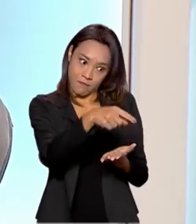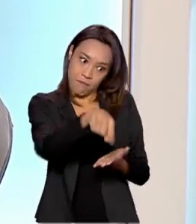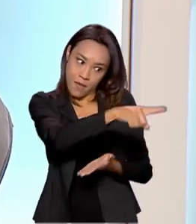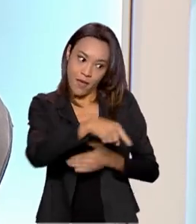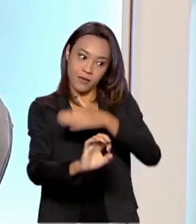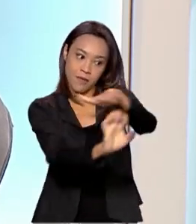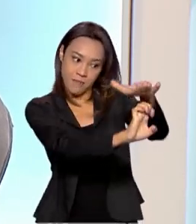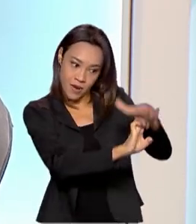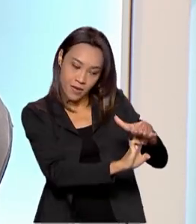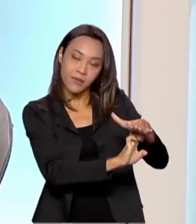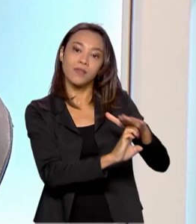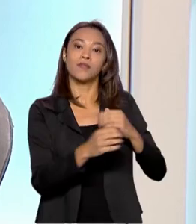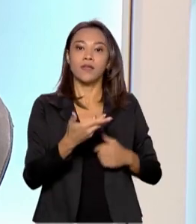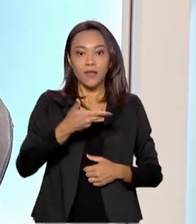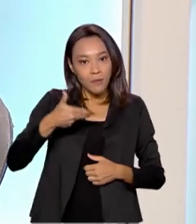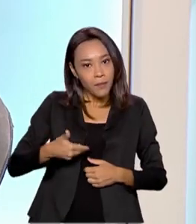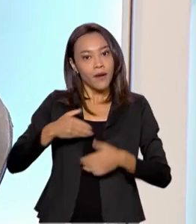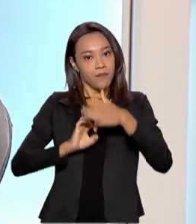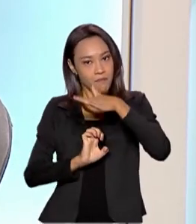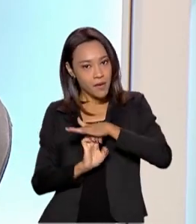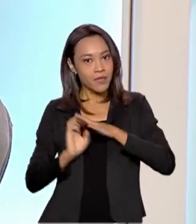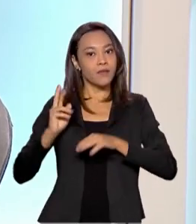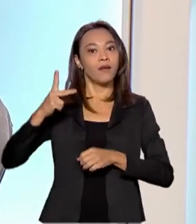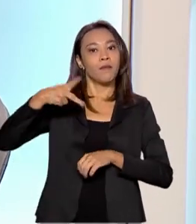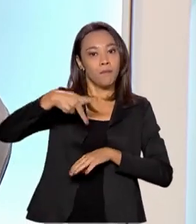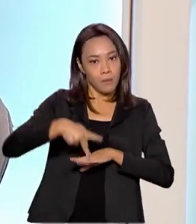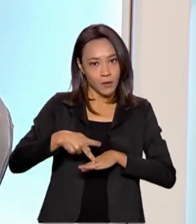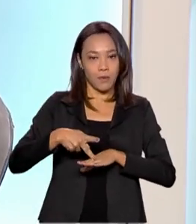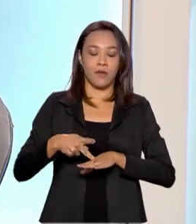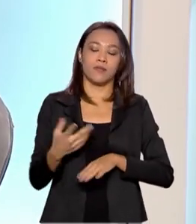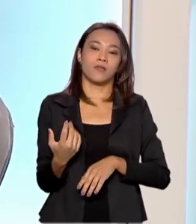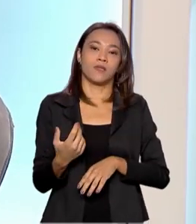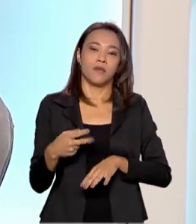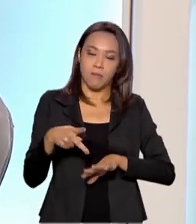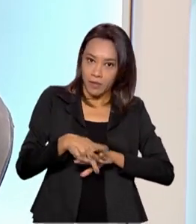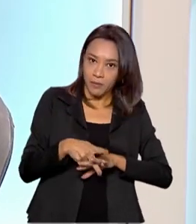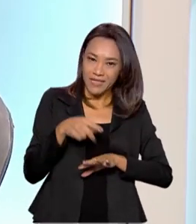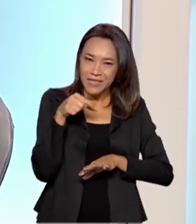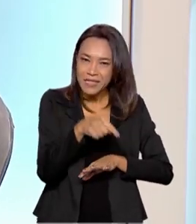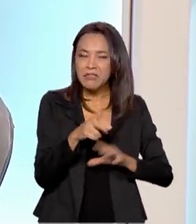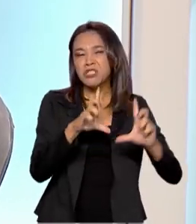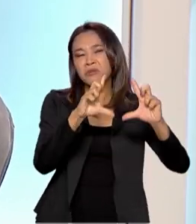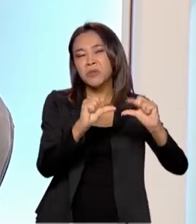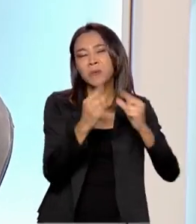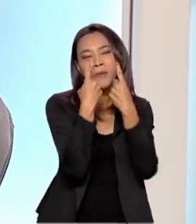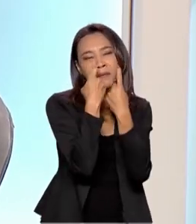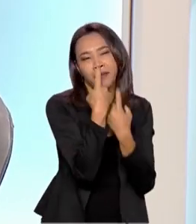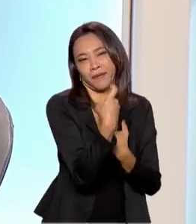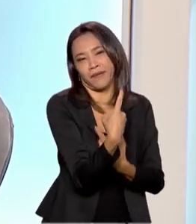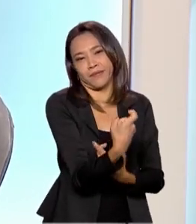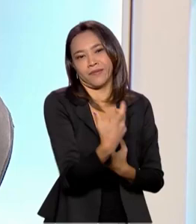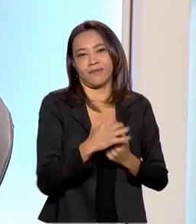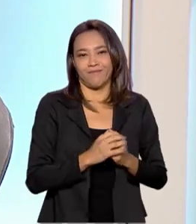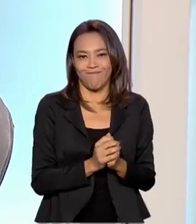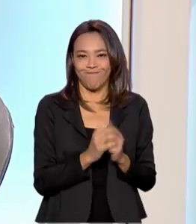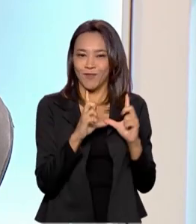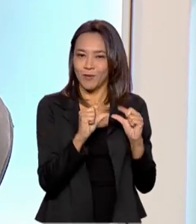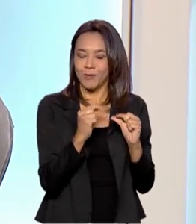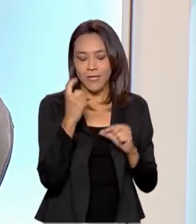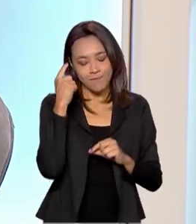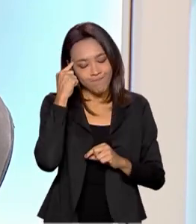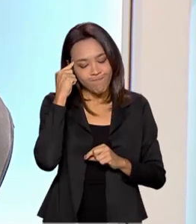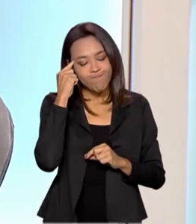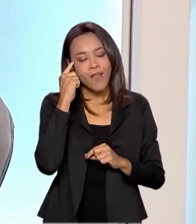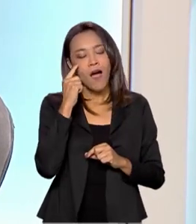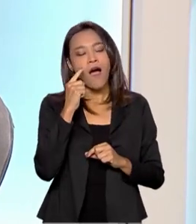própria Petrobras, correto? E nós vimos que isso diminuía um pouco a atratividade desse leilão, correto? Então, nós trabalhamos